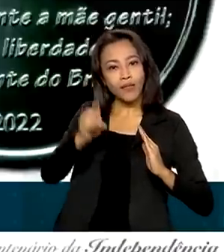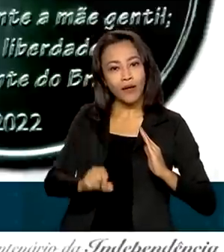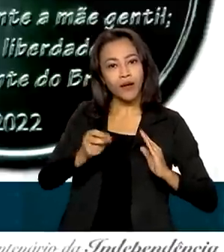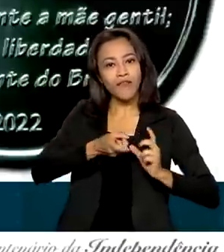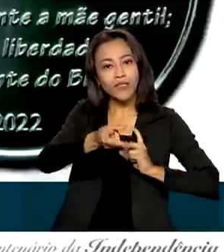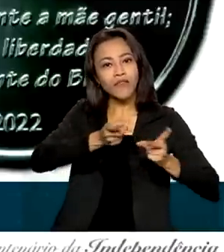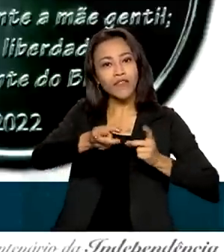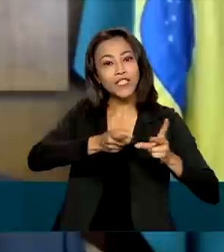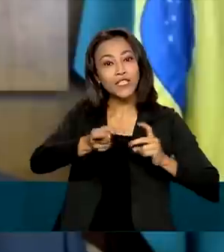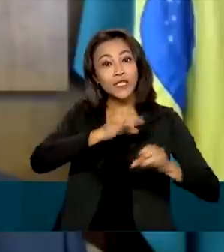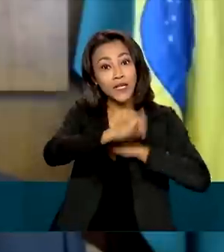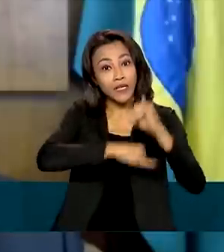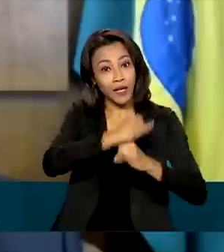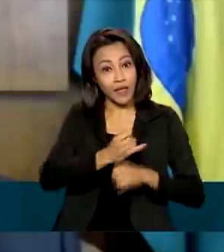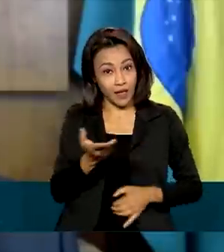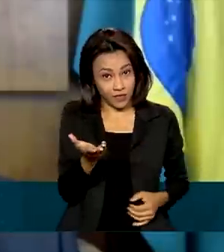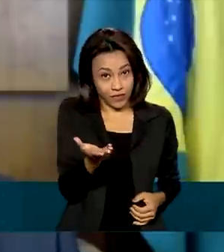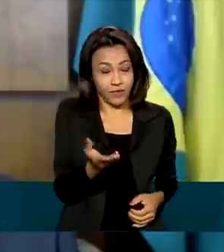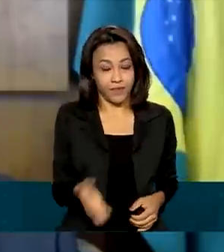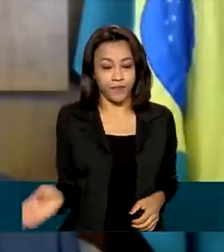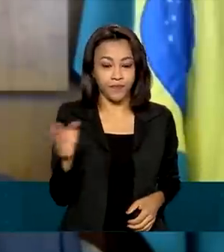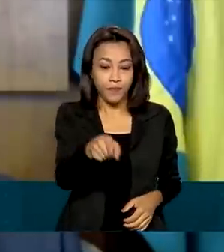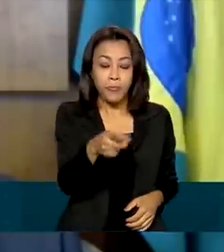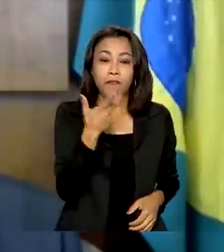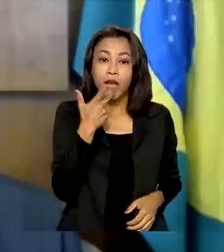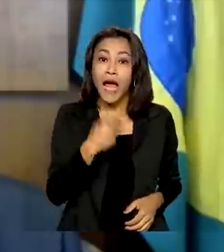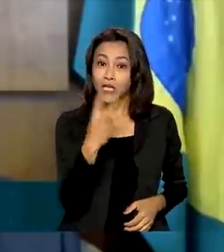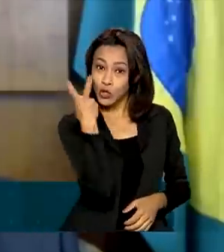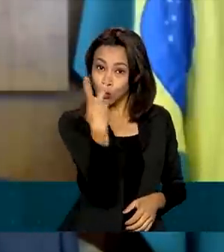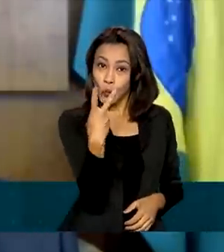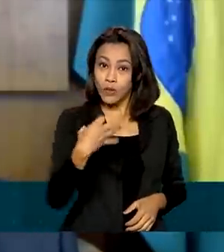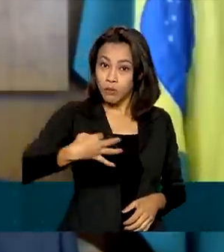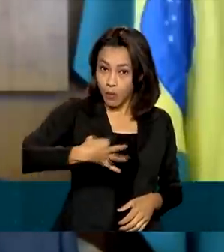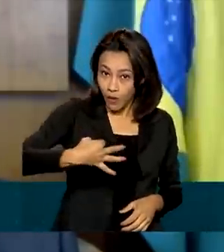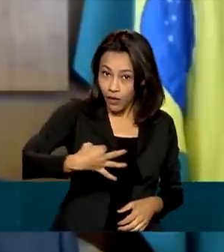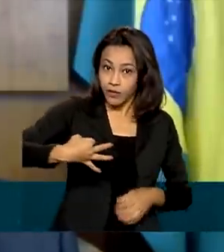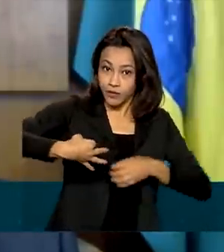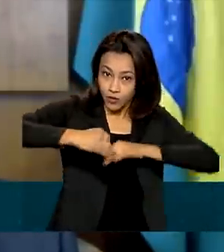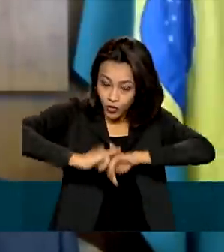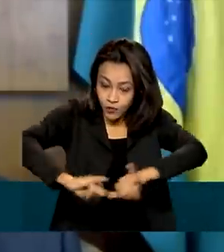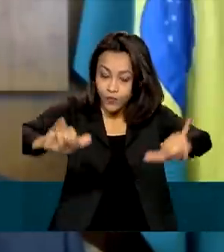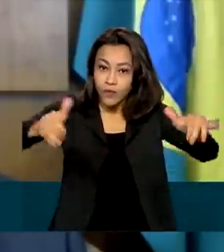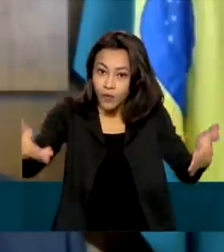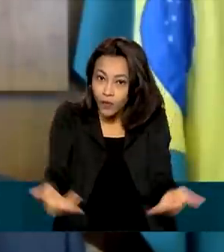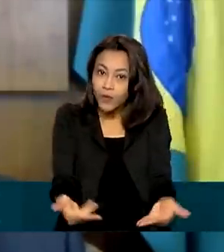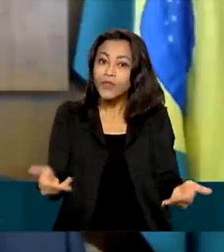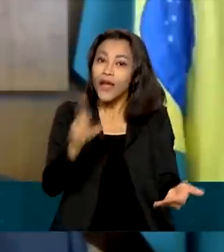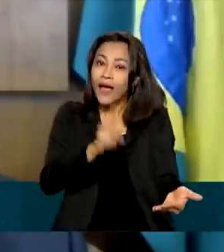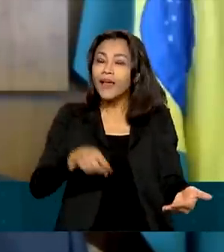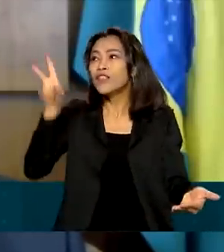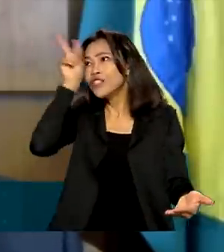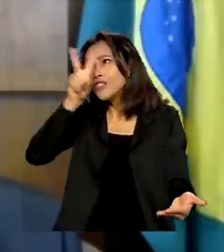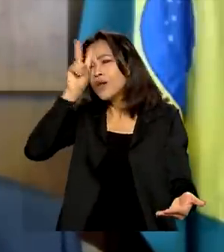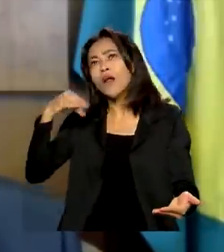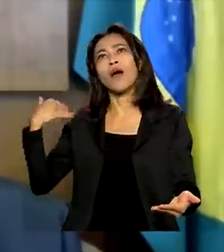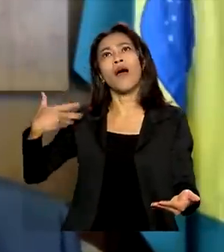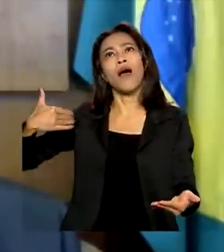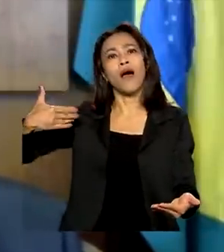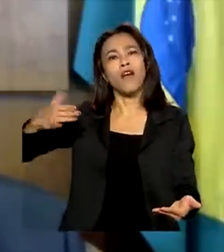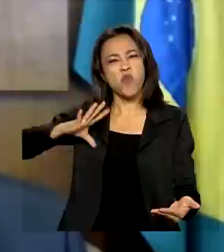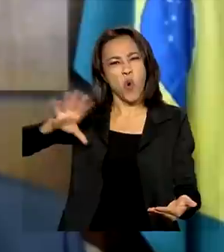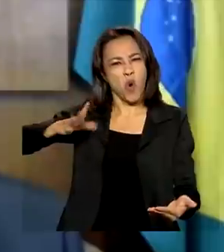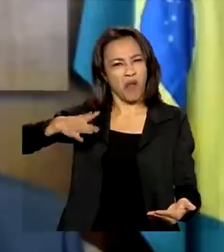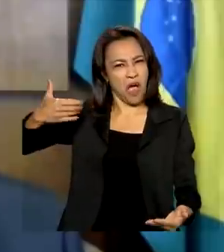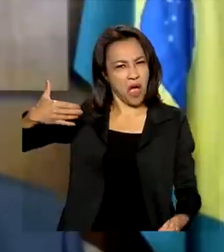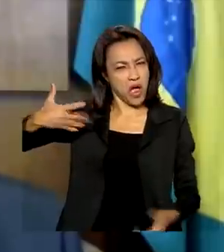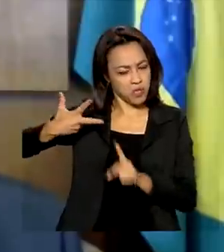pela internet. As duas moedas que lançamos hoje retratam esse momento histórico que foi enfrentado com coragem